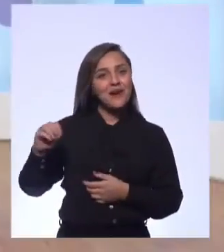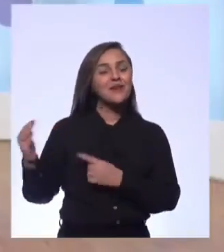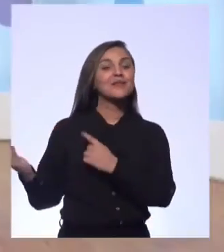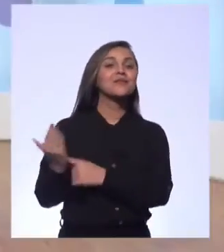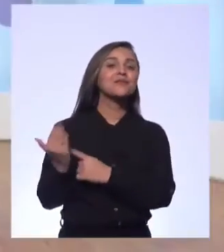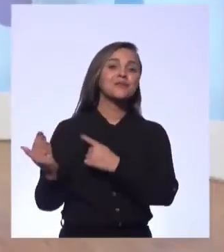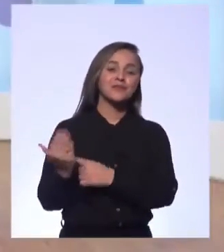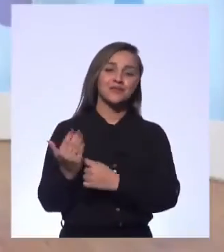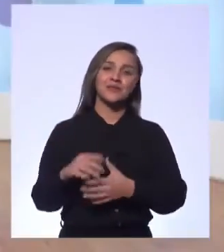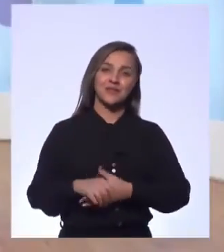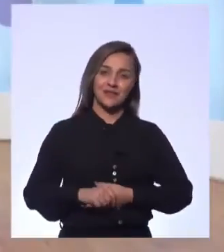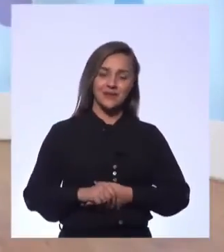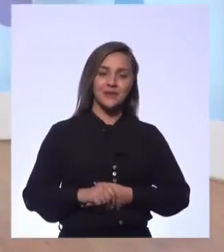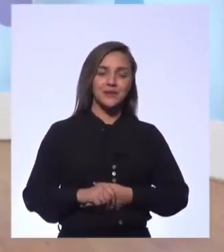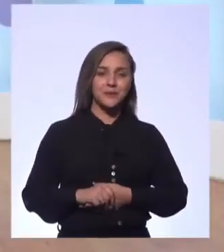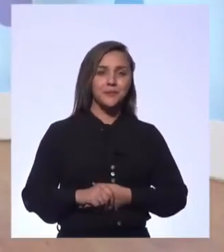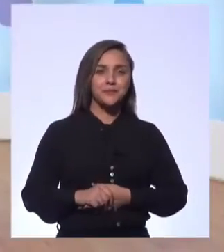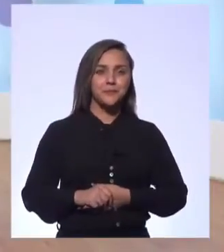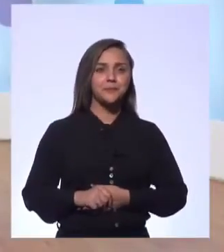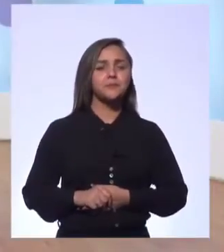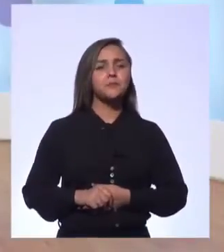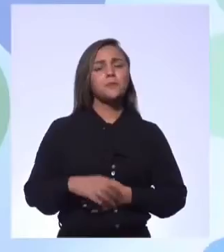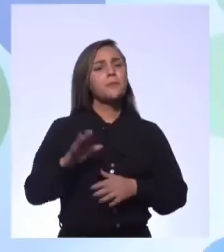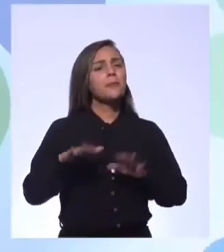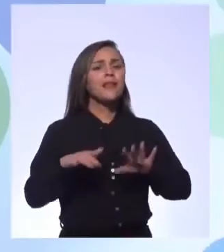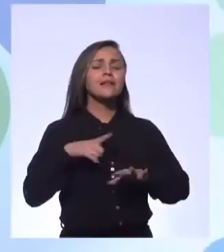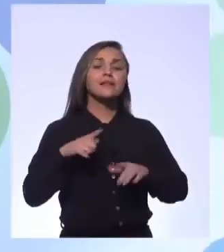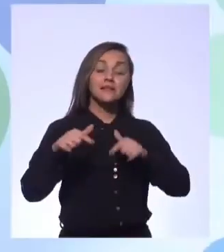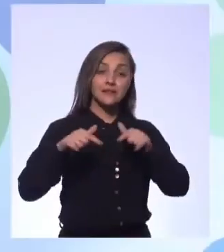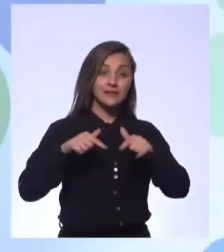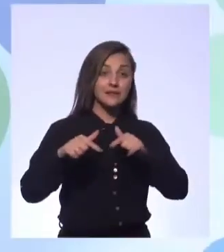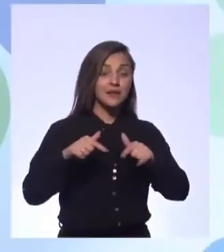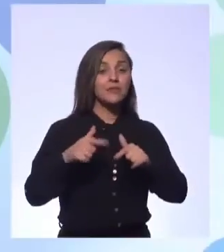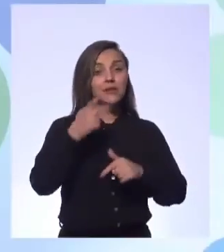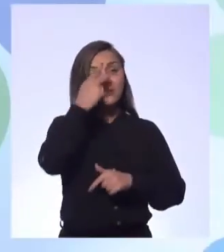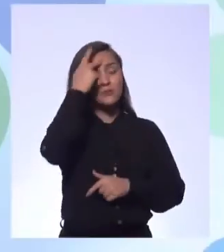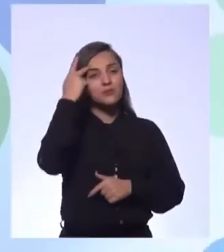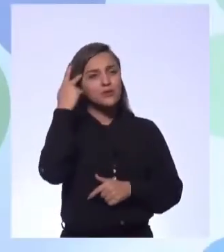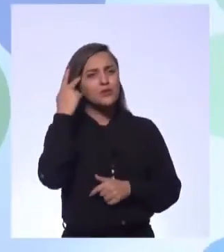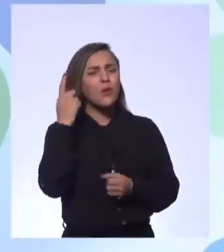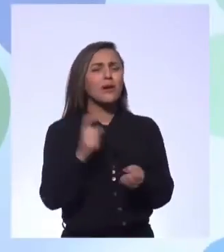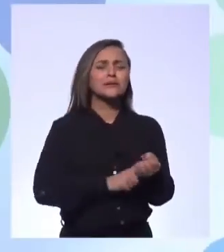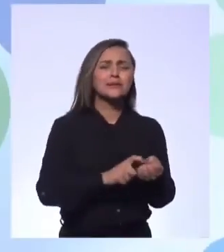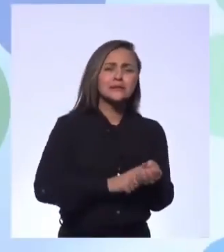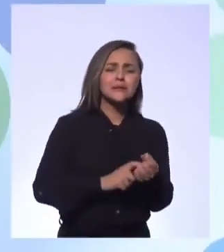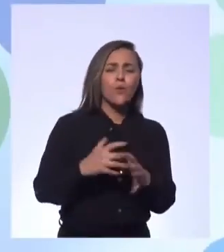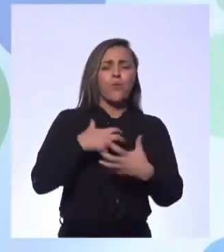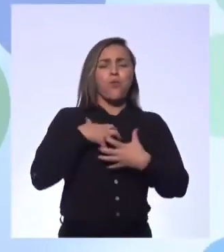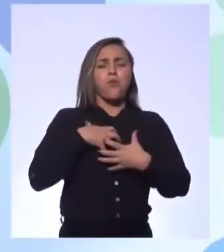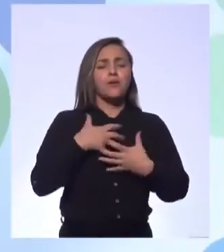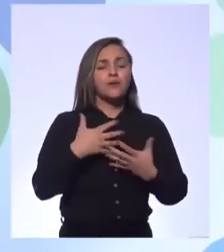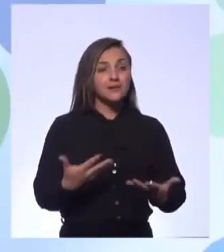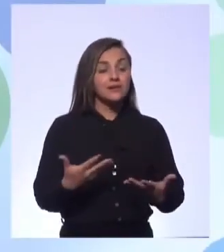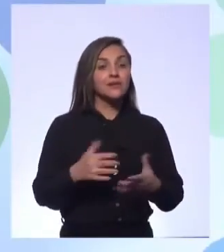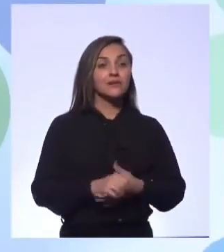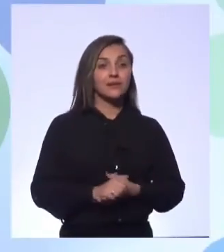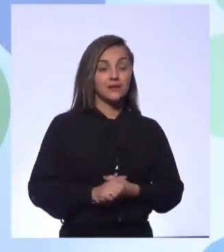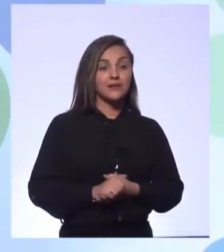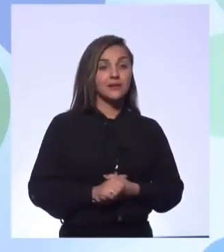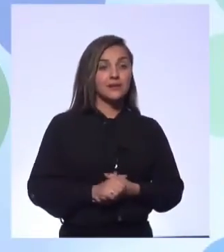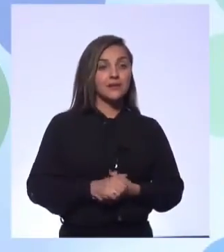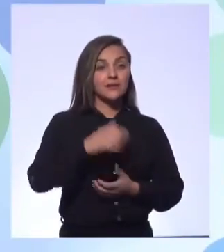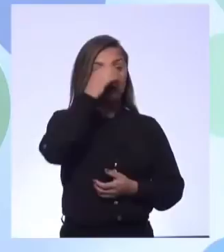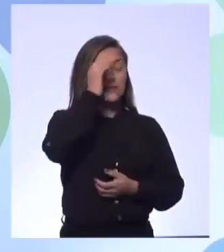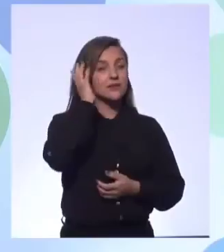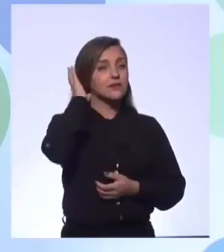empregos em que as pessoas se estressam, Elas falam sobre o estresse no trabalho, né? A Riana, ela fala sobre isso, né? Para citar